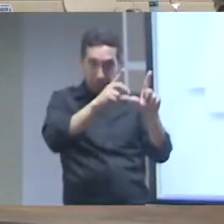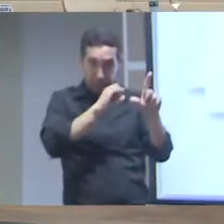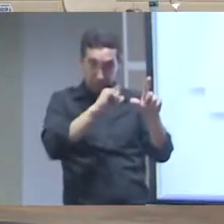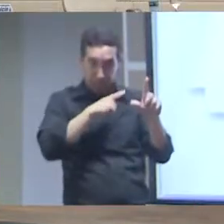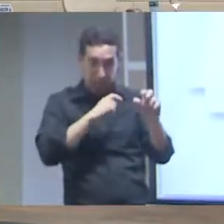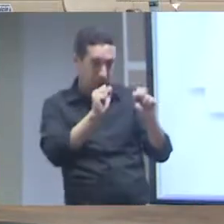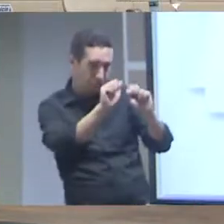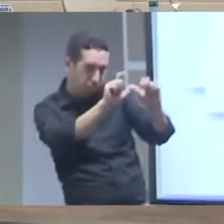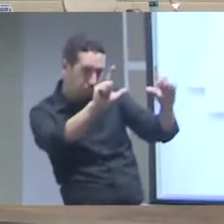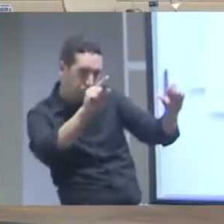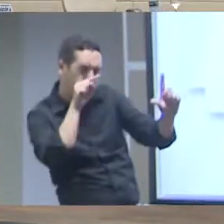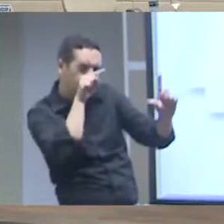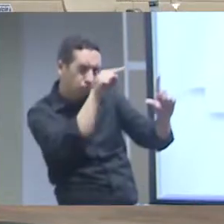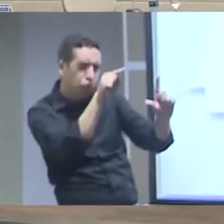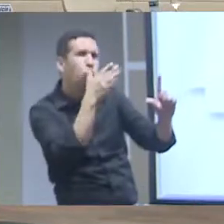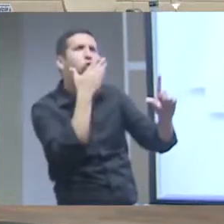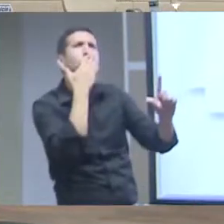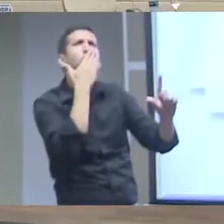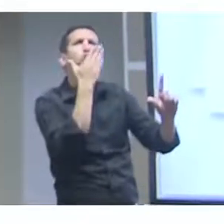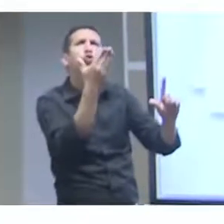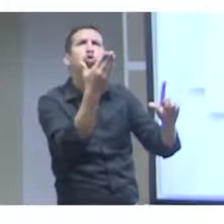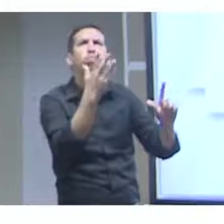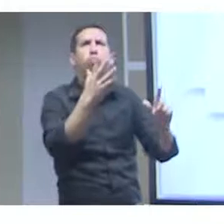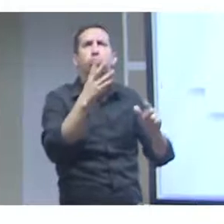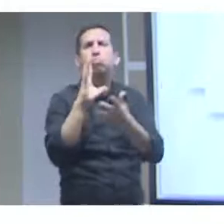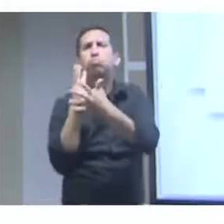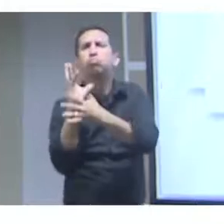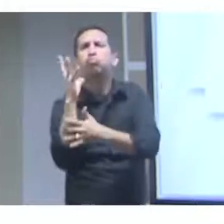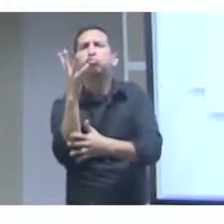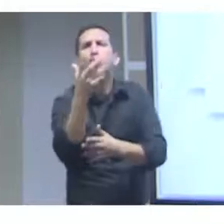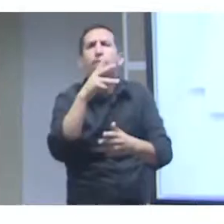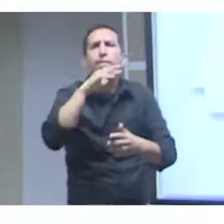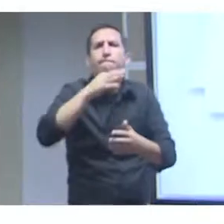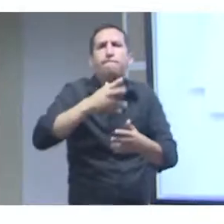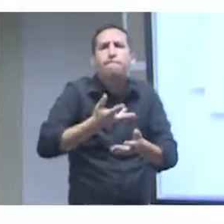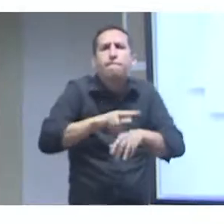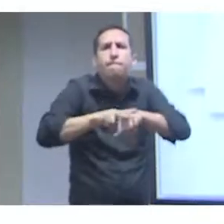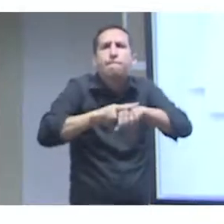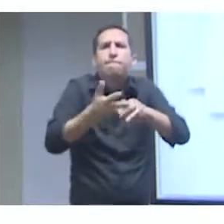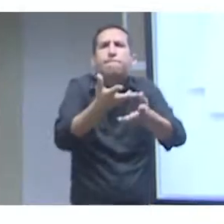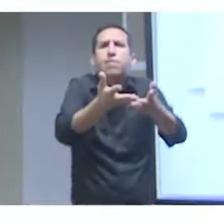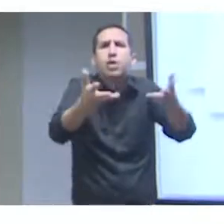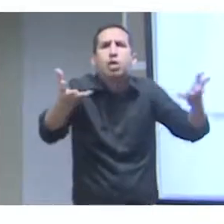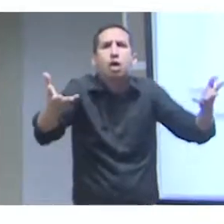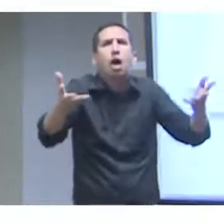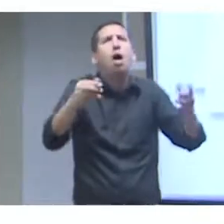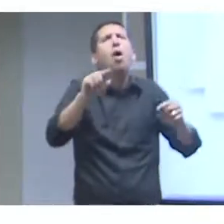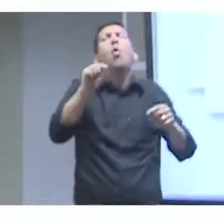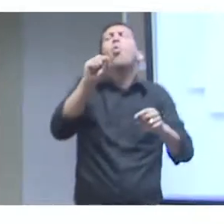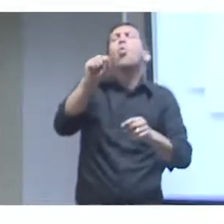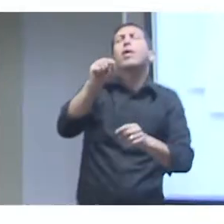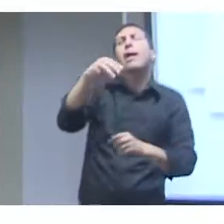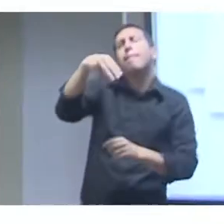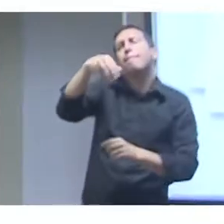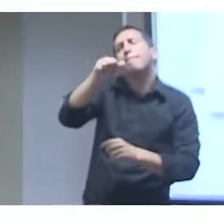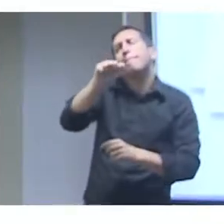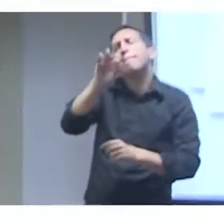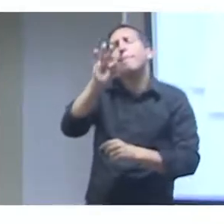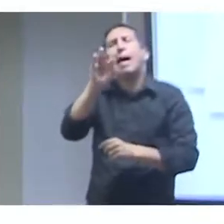entende sobre mata atlântica e aqui tem a descrição do que nós estamos integrando porque a interoperabilidade ela tem que ser